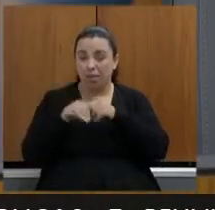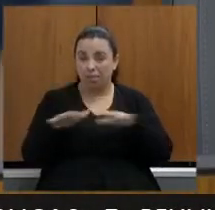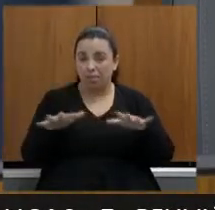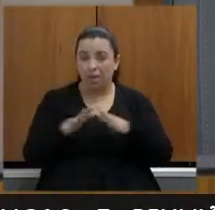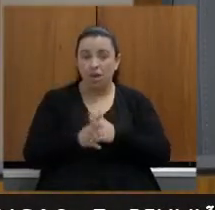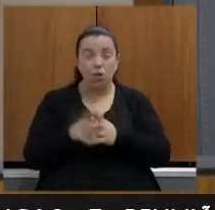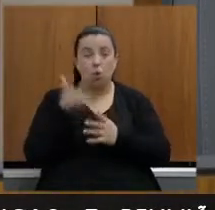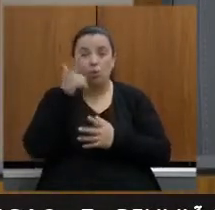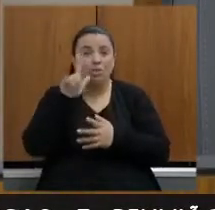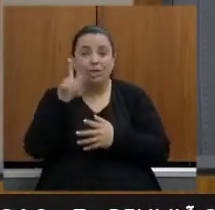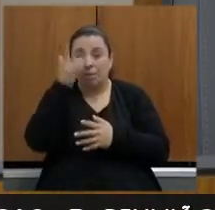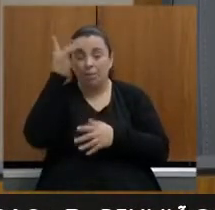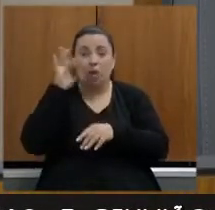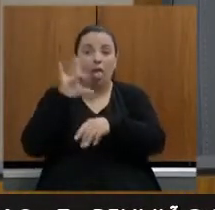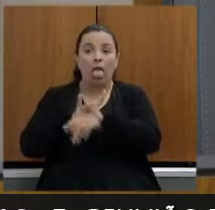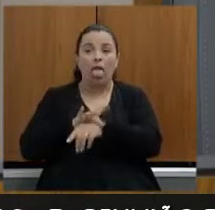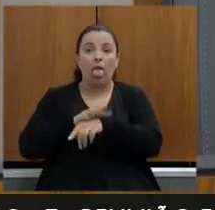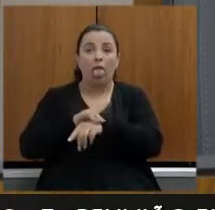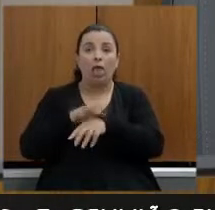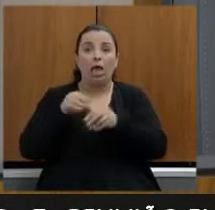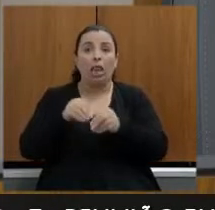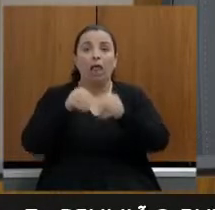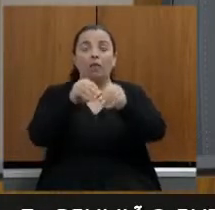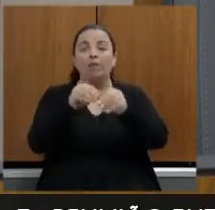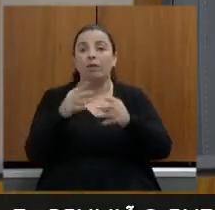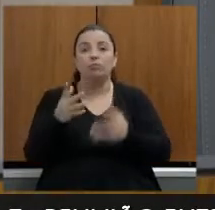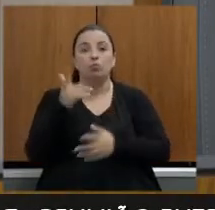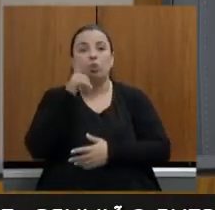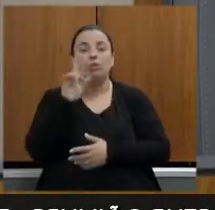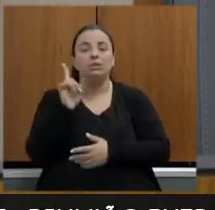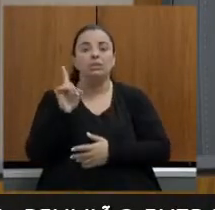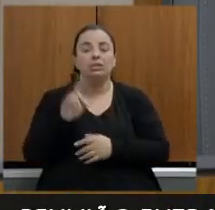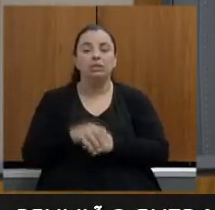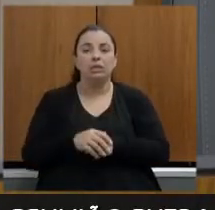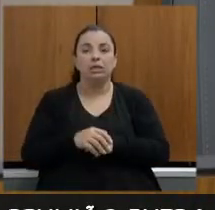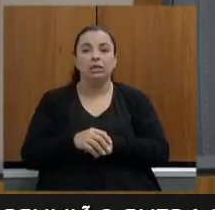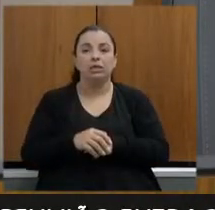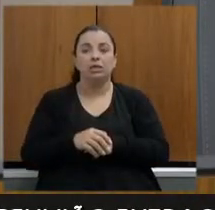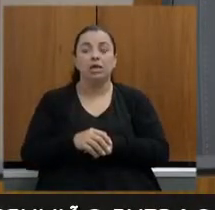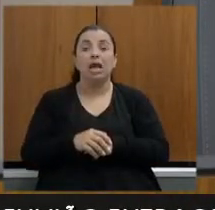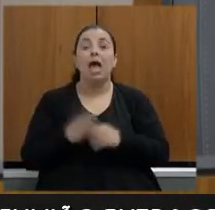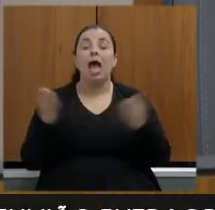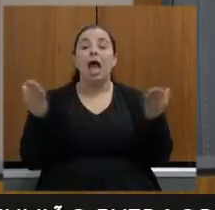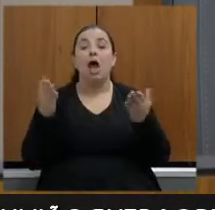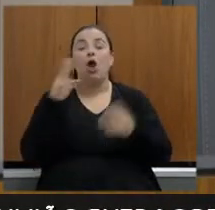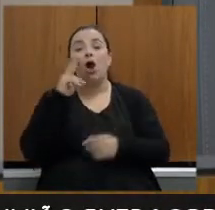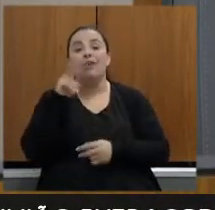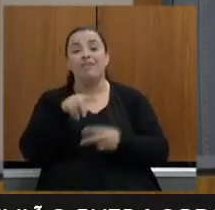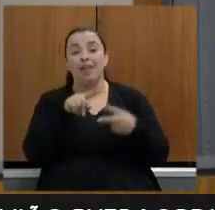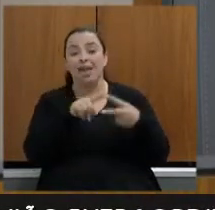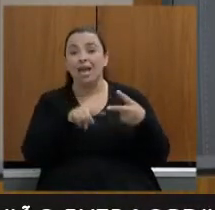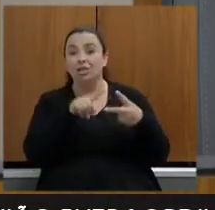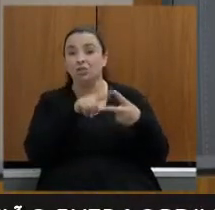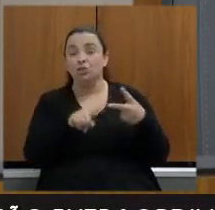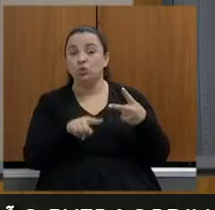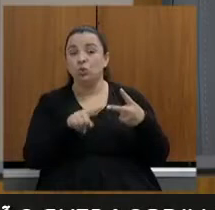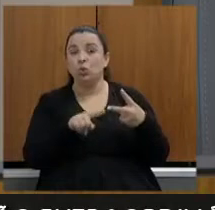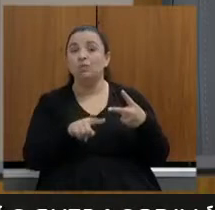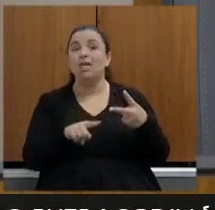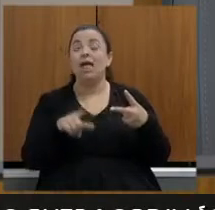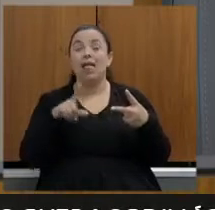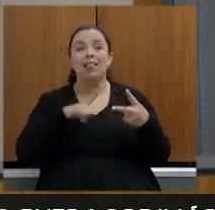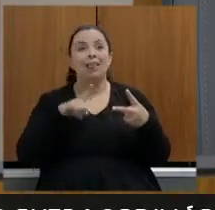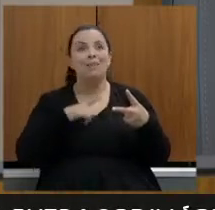dessas rodovias e agora a gente vê uma coisa que na nossa região acho que essas rodovias hoje estão sendo